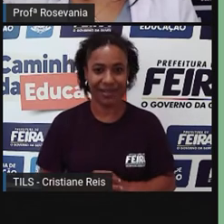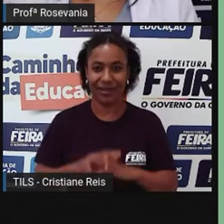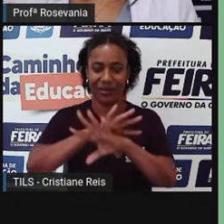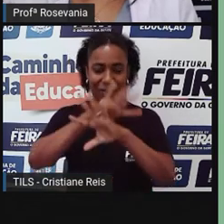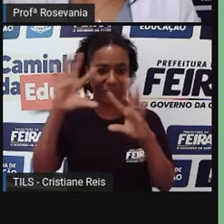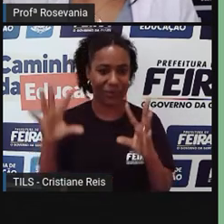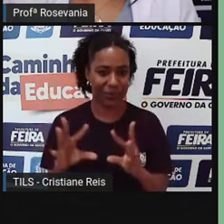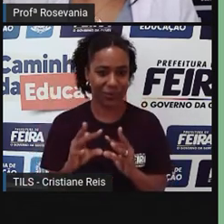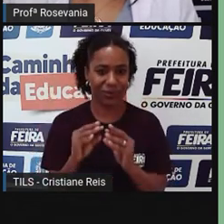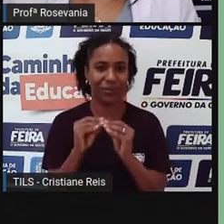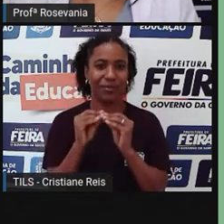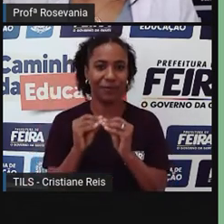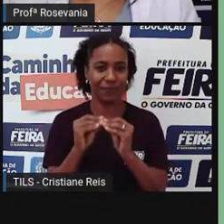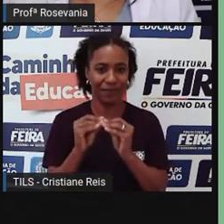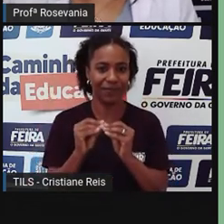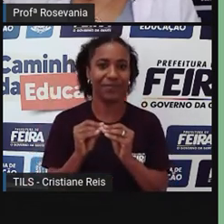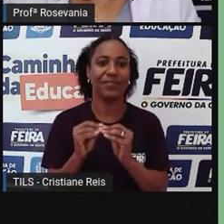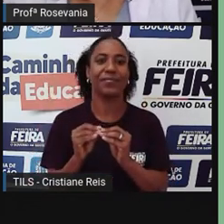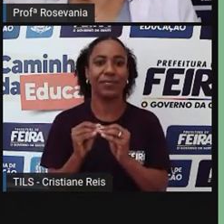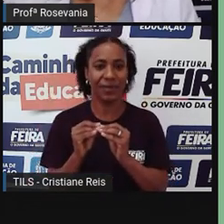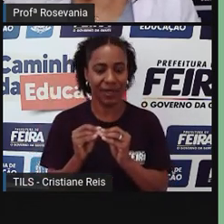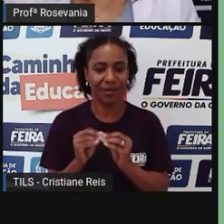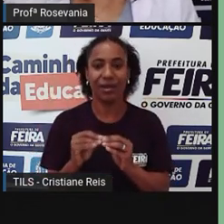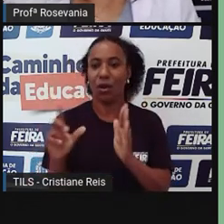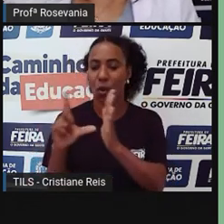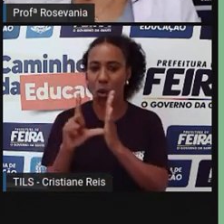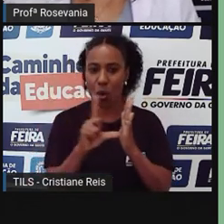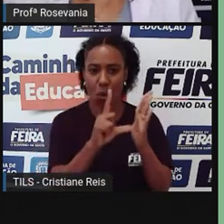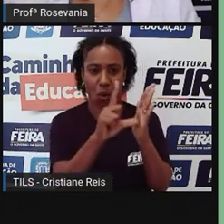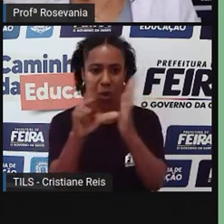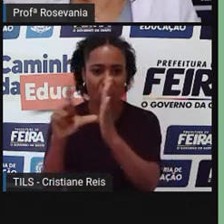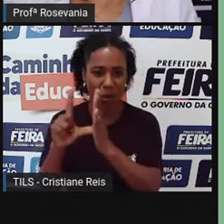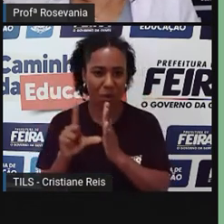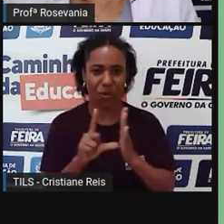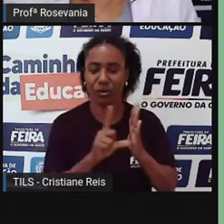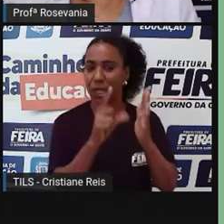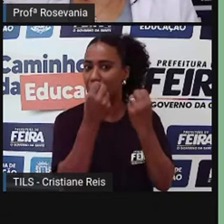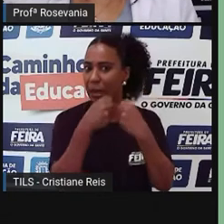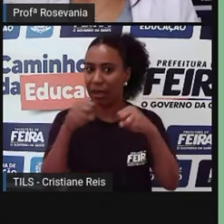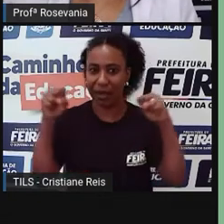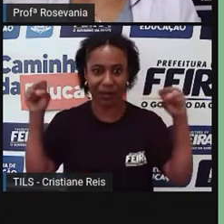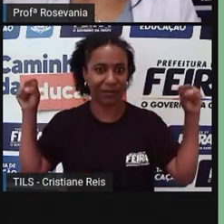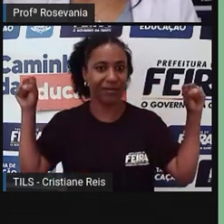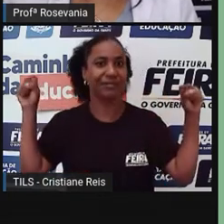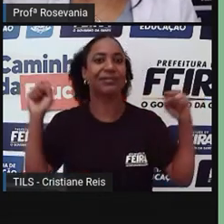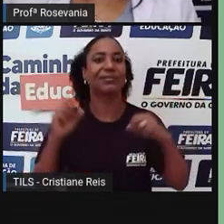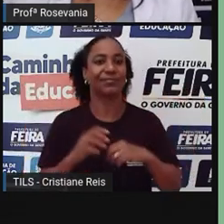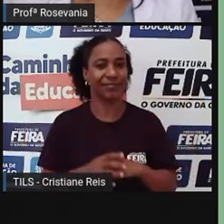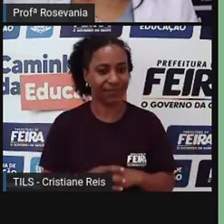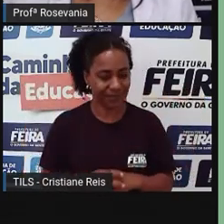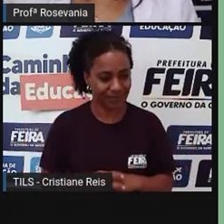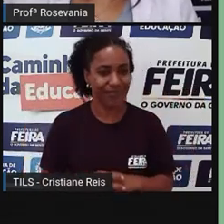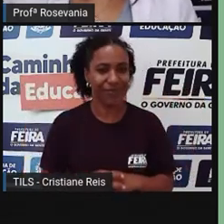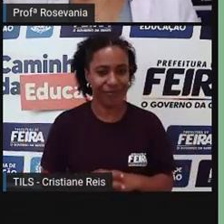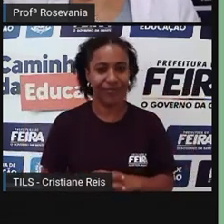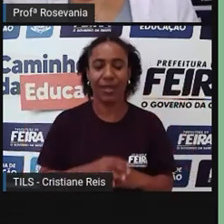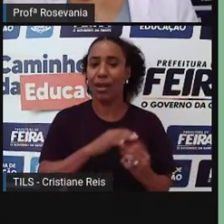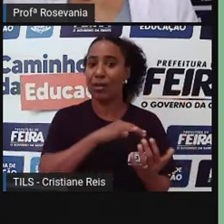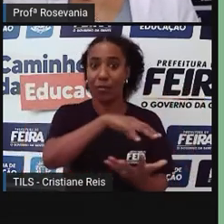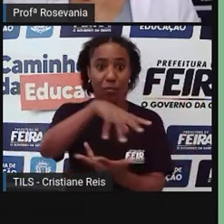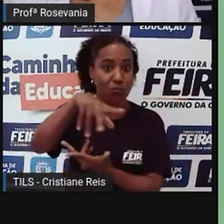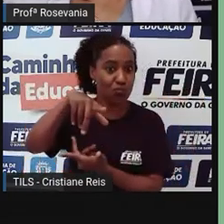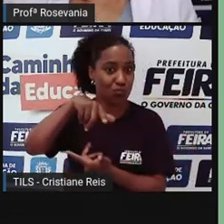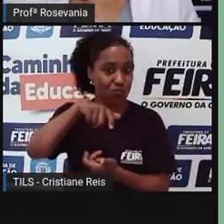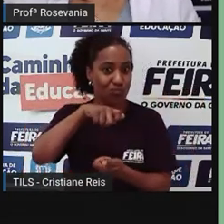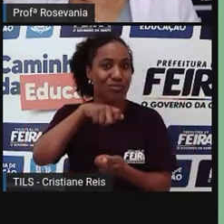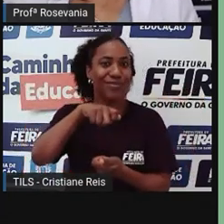geral, a gente tem uma série de lojas de departamentos, a gente tem algumas delas, né, que são espalhadas pelo mundo todo, e